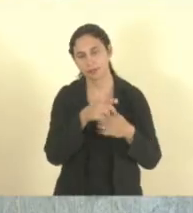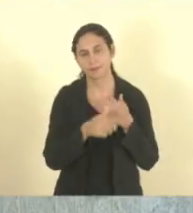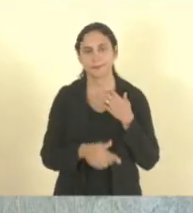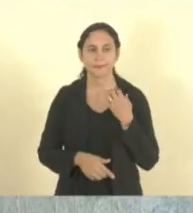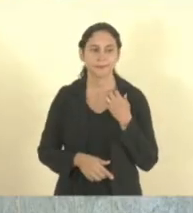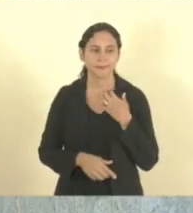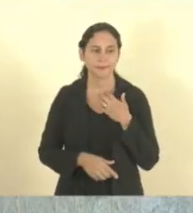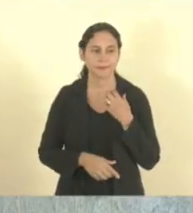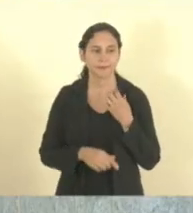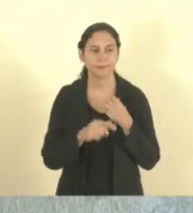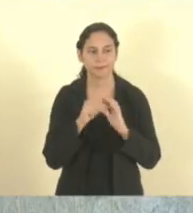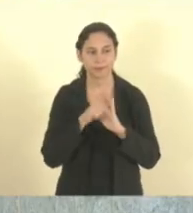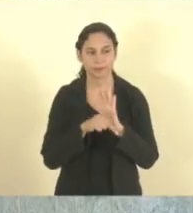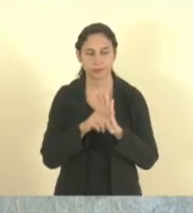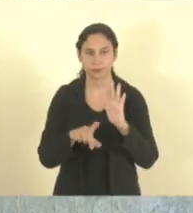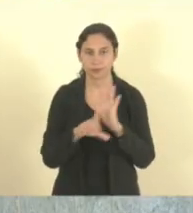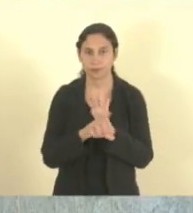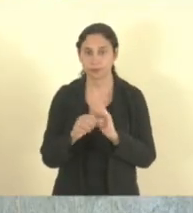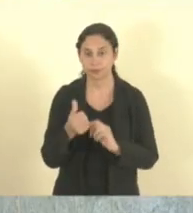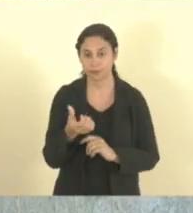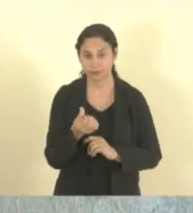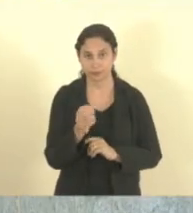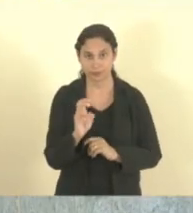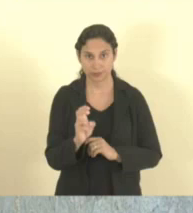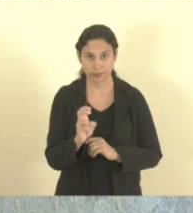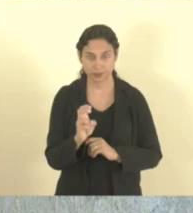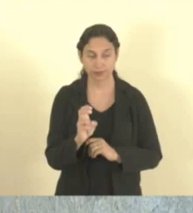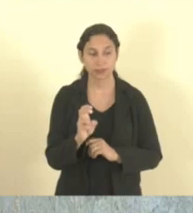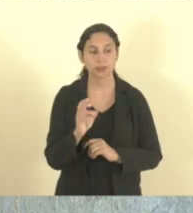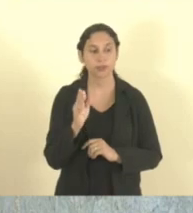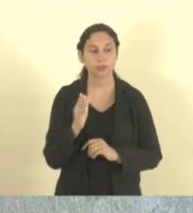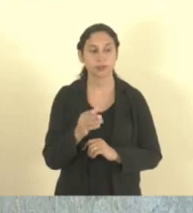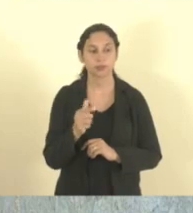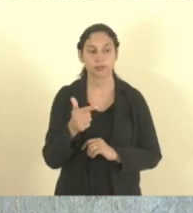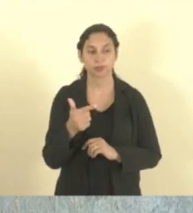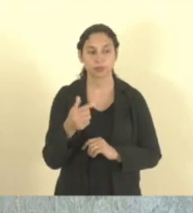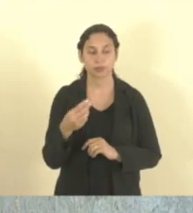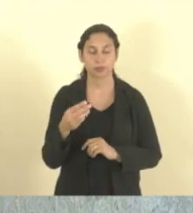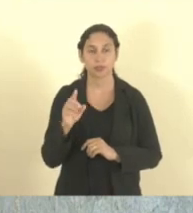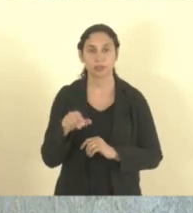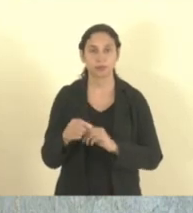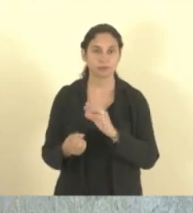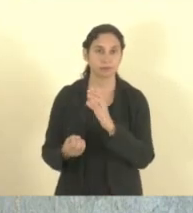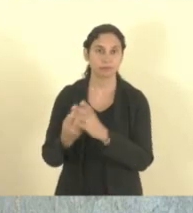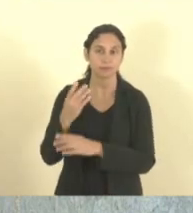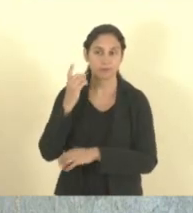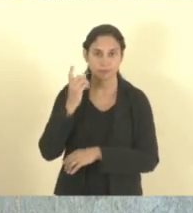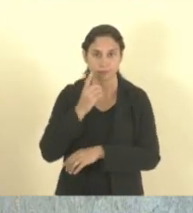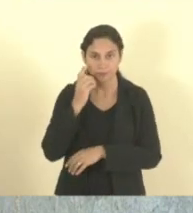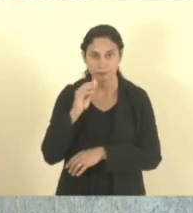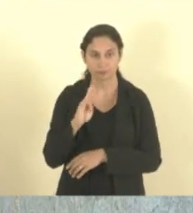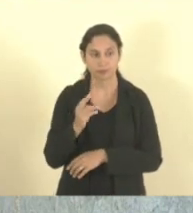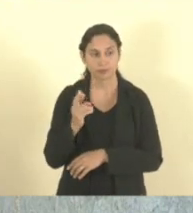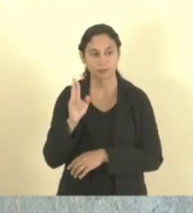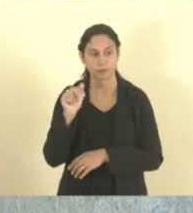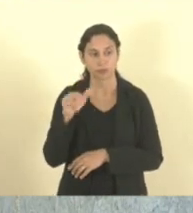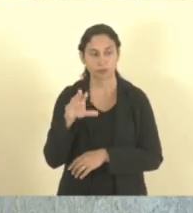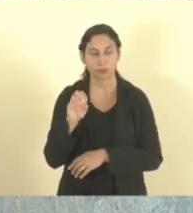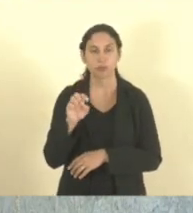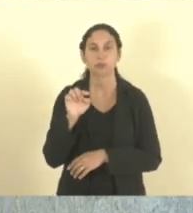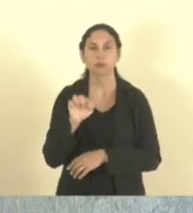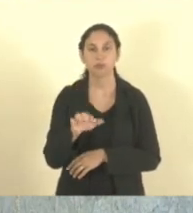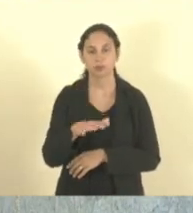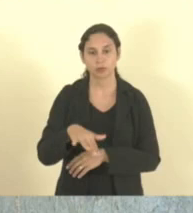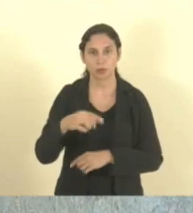Trata do projeto de lei 165 de autoria do deputado estadual Bruno Rezende que institui a política estadual de qualificação